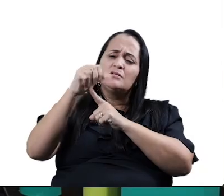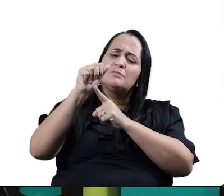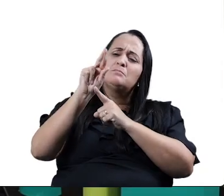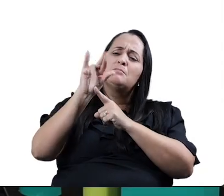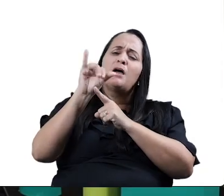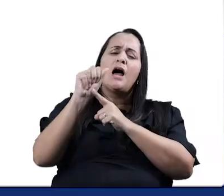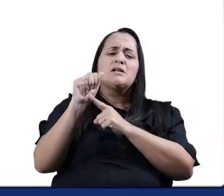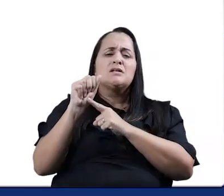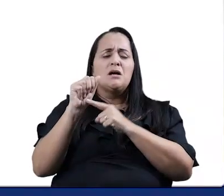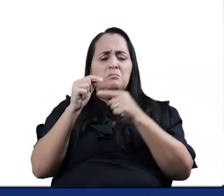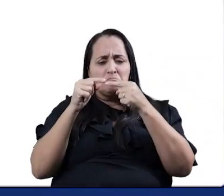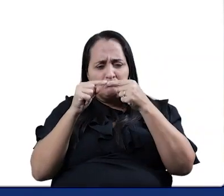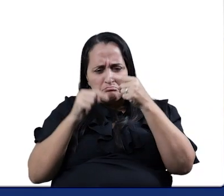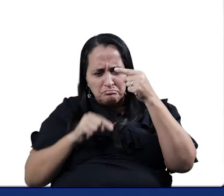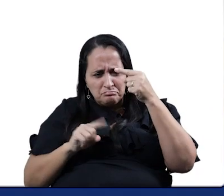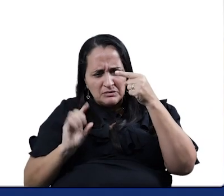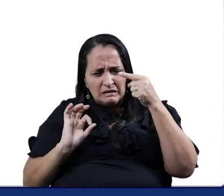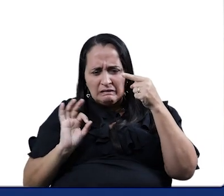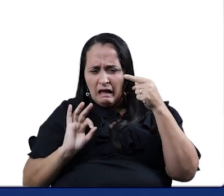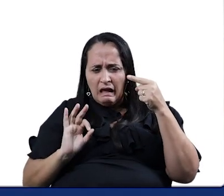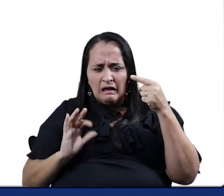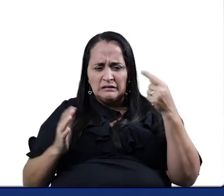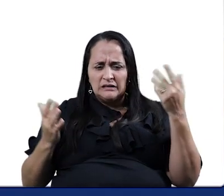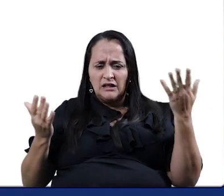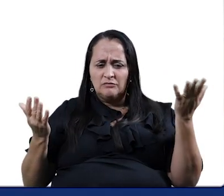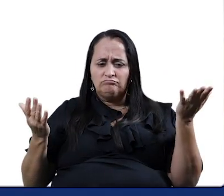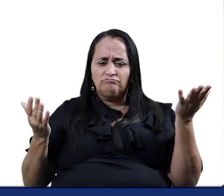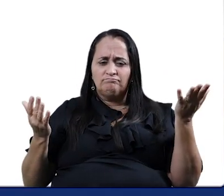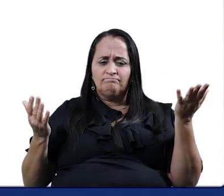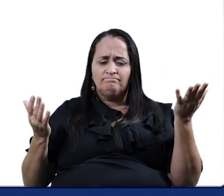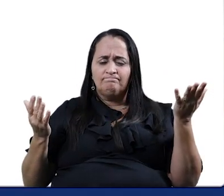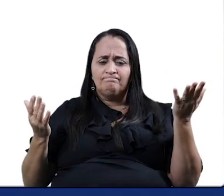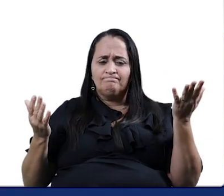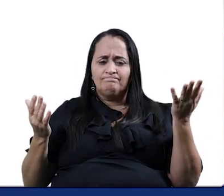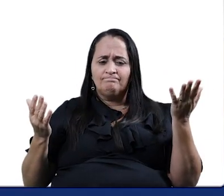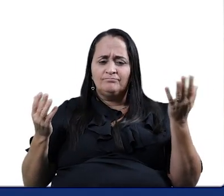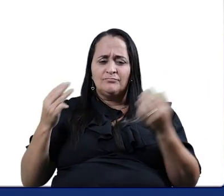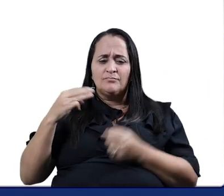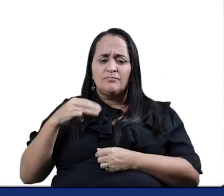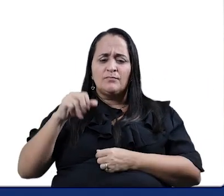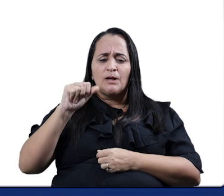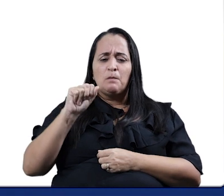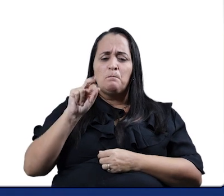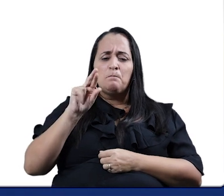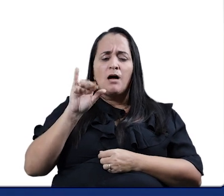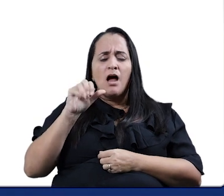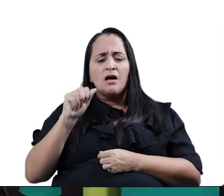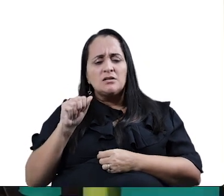Maria que não está rimando com nada neste versinho? O que que poderia rimar com Maria?